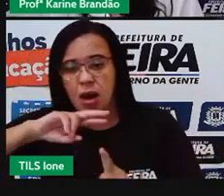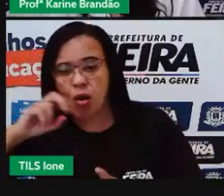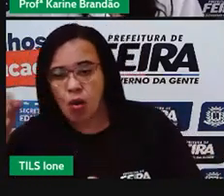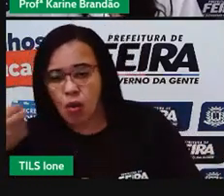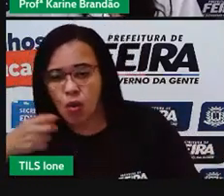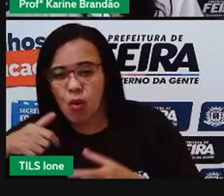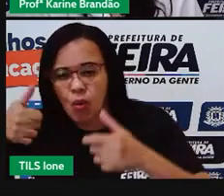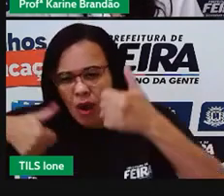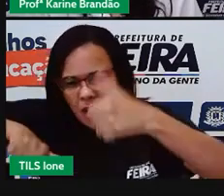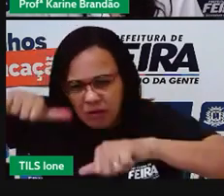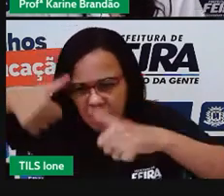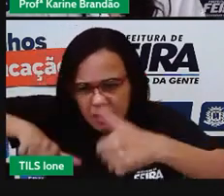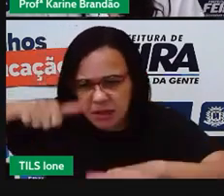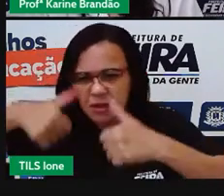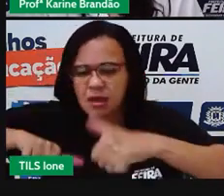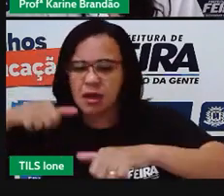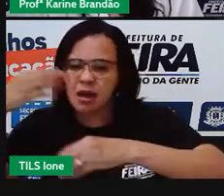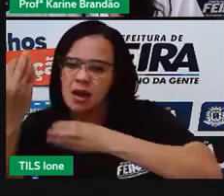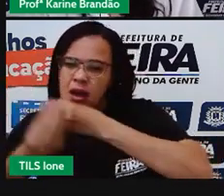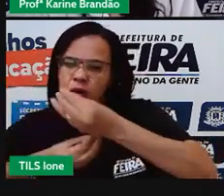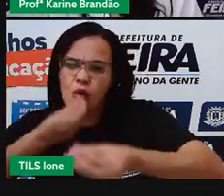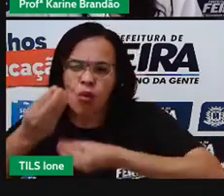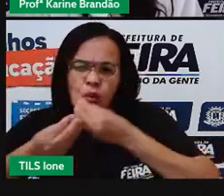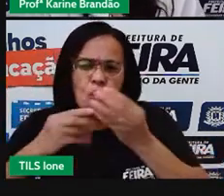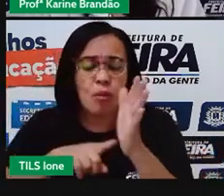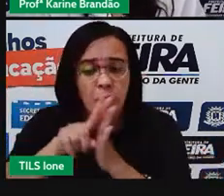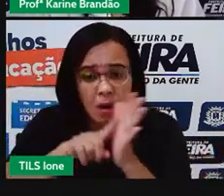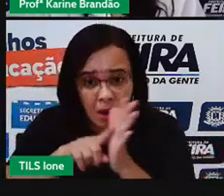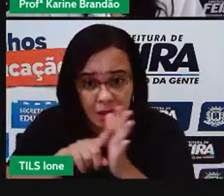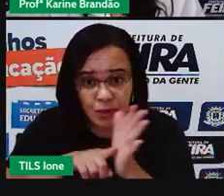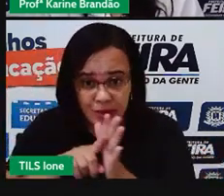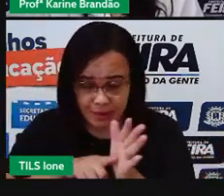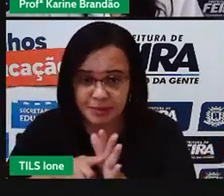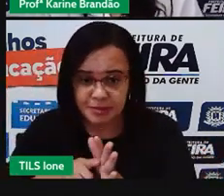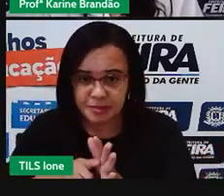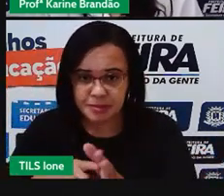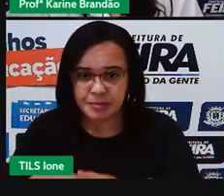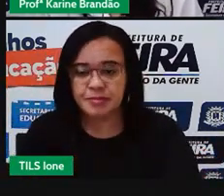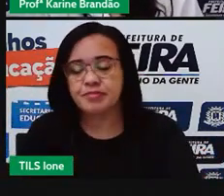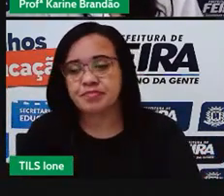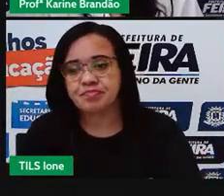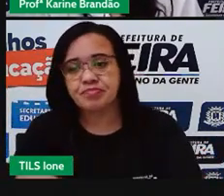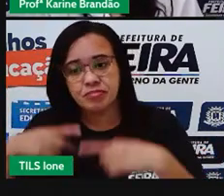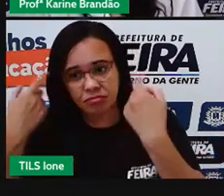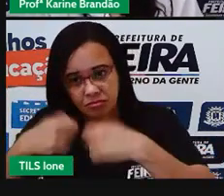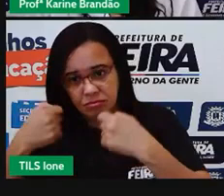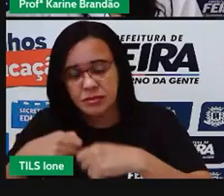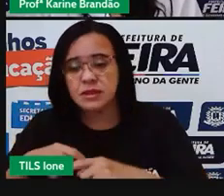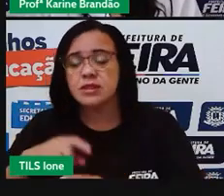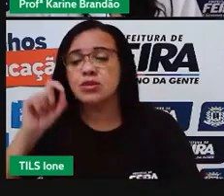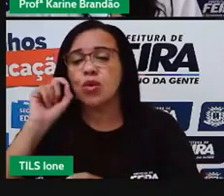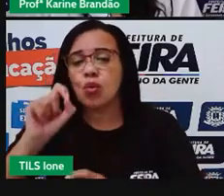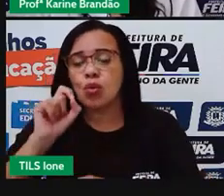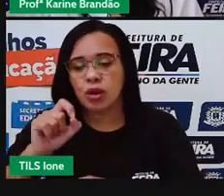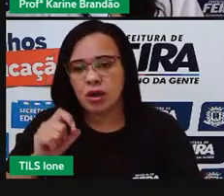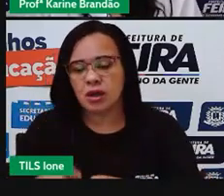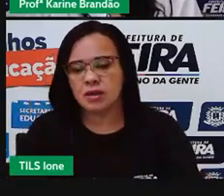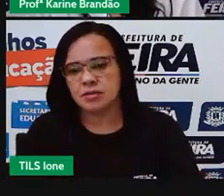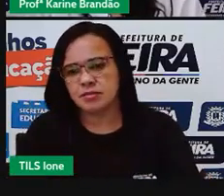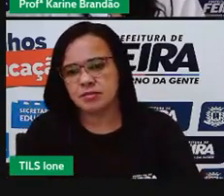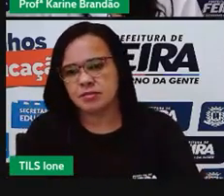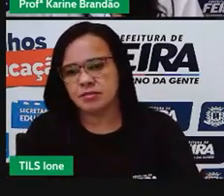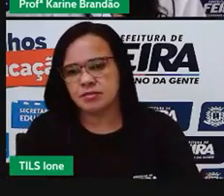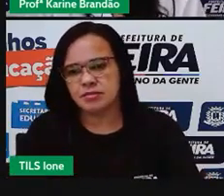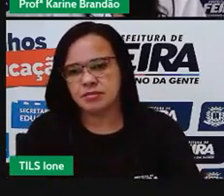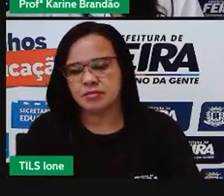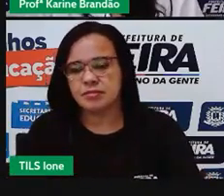né? E a gente percebe, com a pegada hídrica, que existe uma medição da quantidade de água gasta pelo consumo